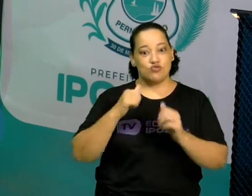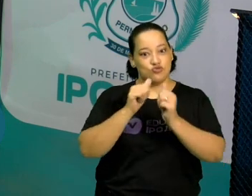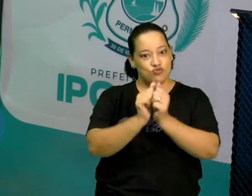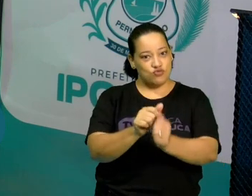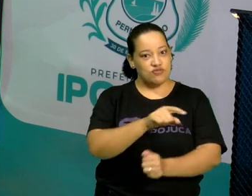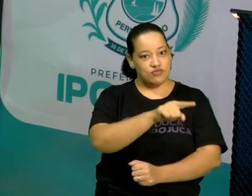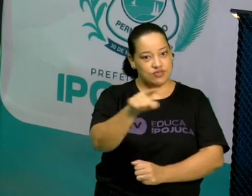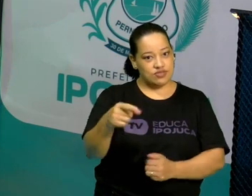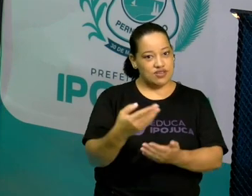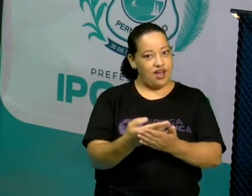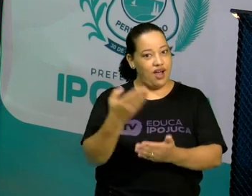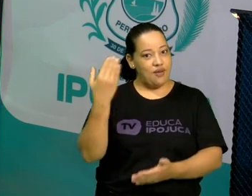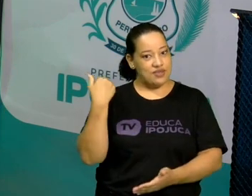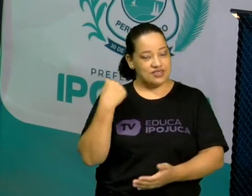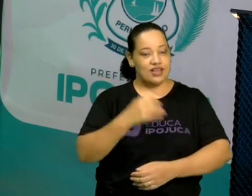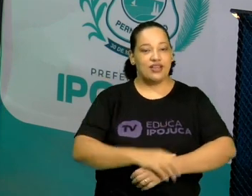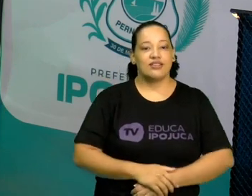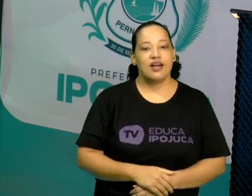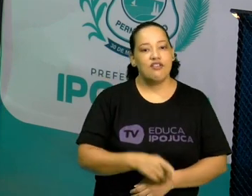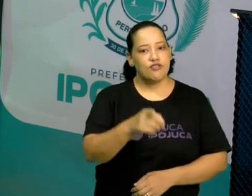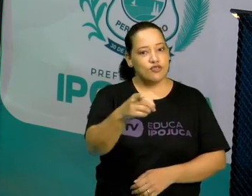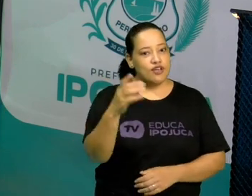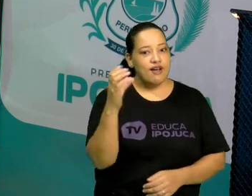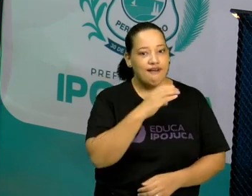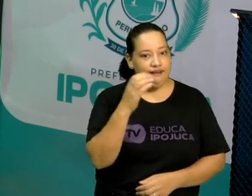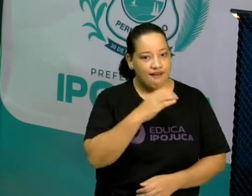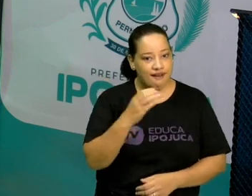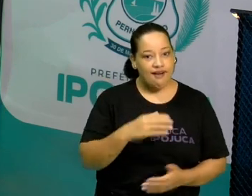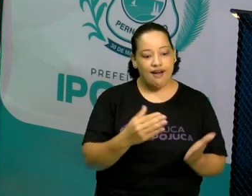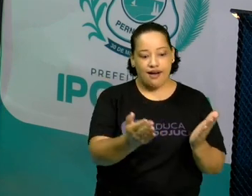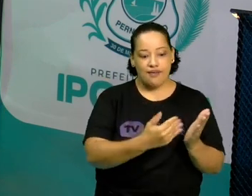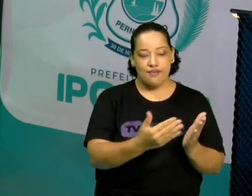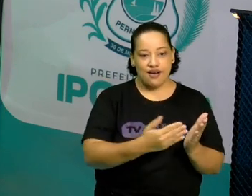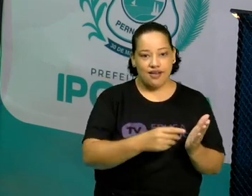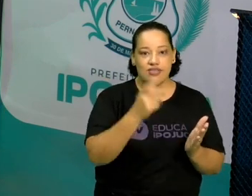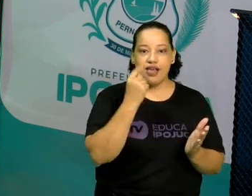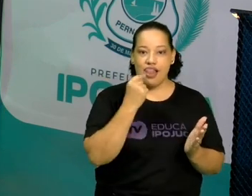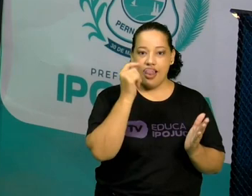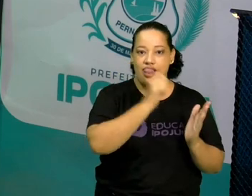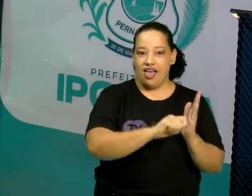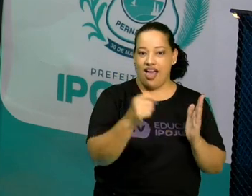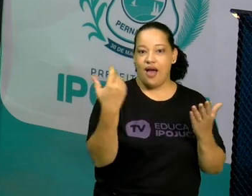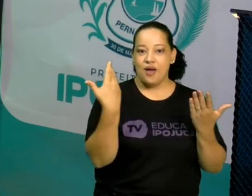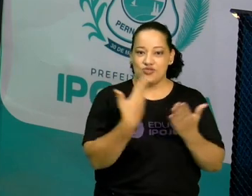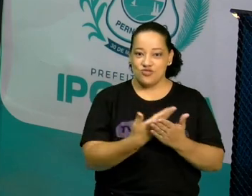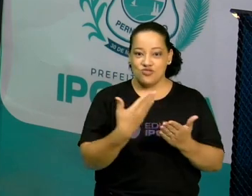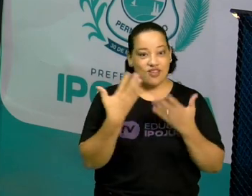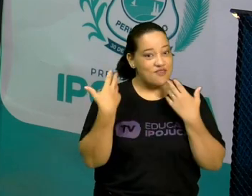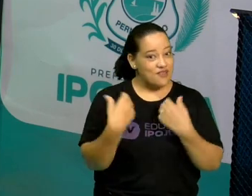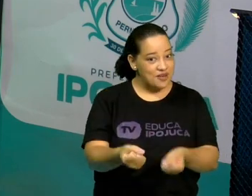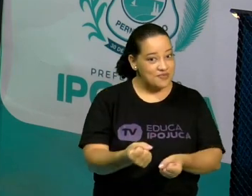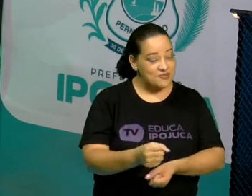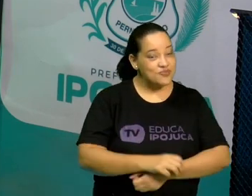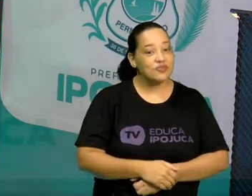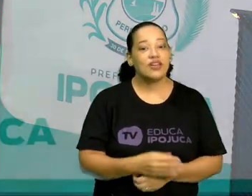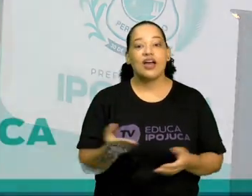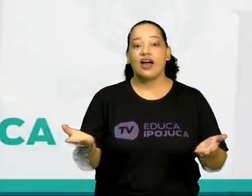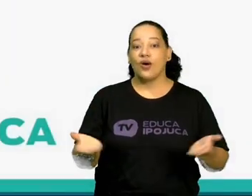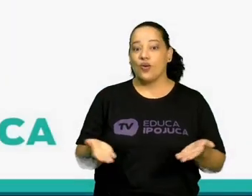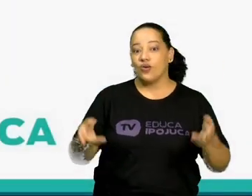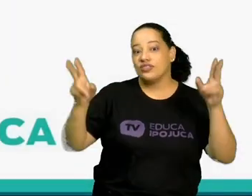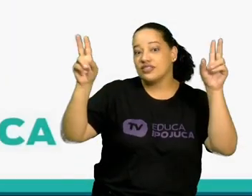Não perca tempo novamente, pegue seu caderno, seu lápis, vamos estudar. A aula de hoje é